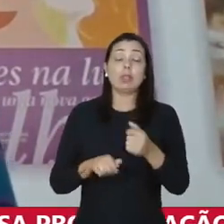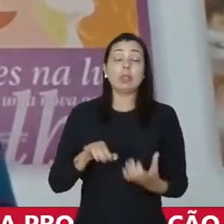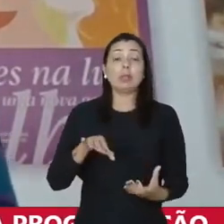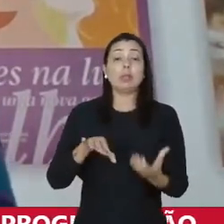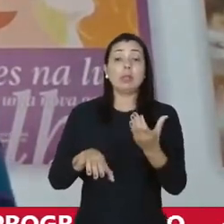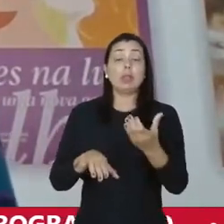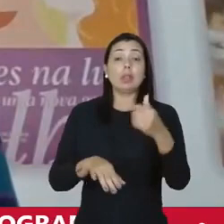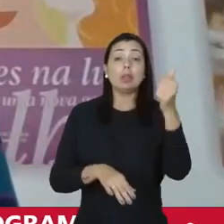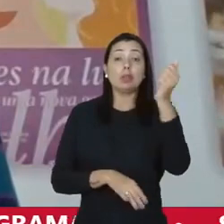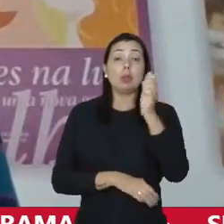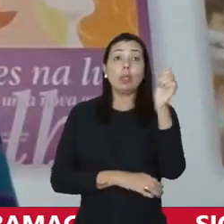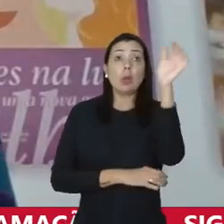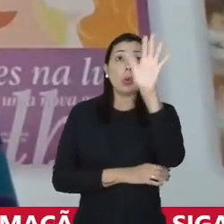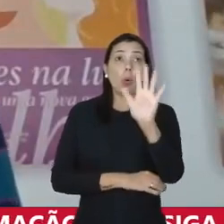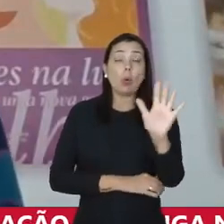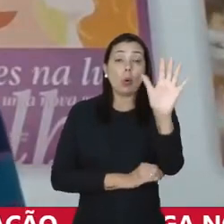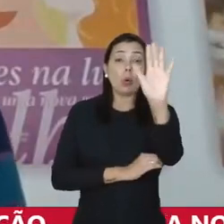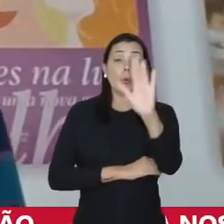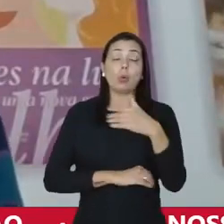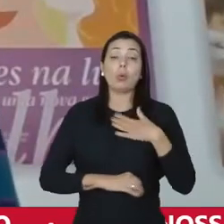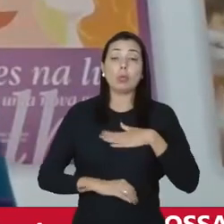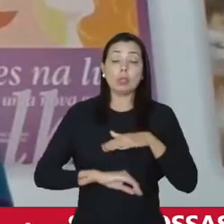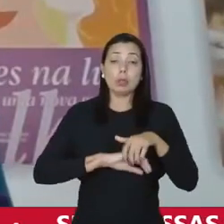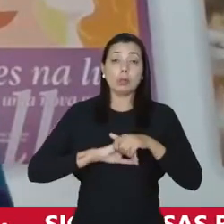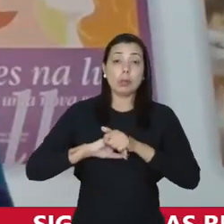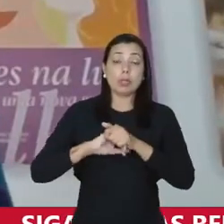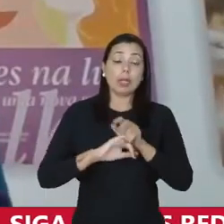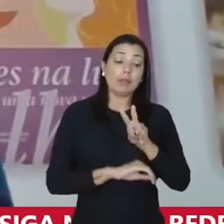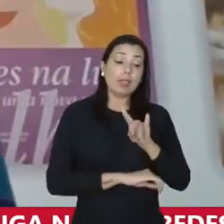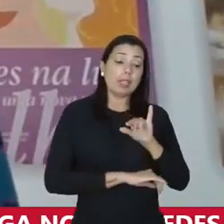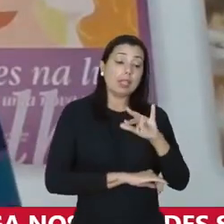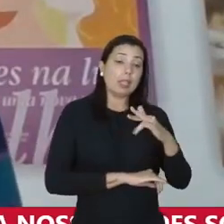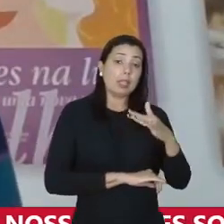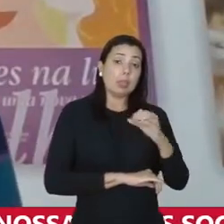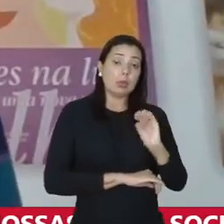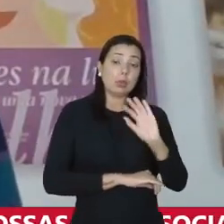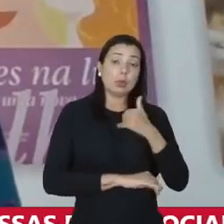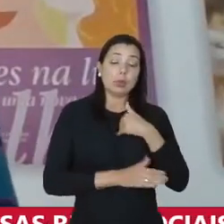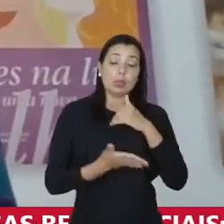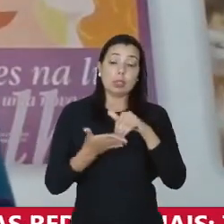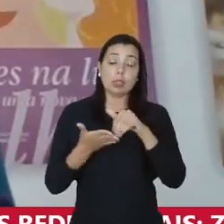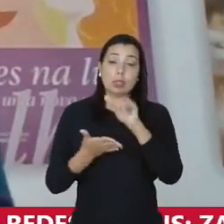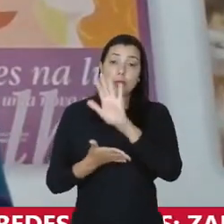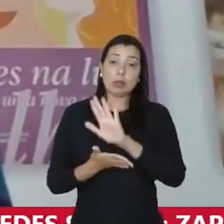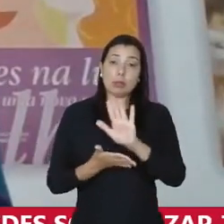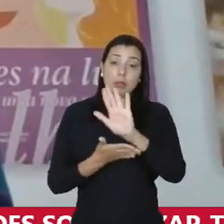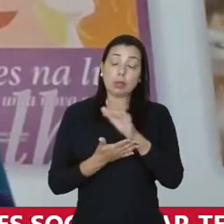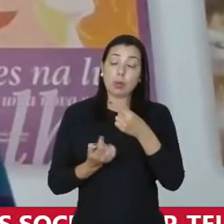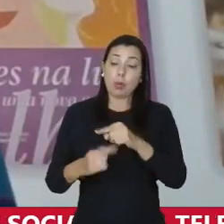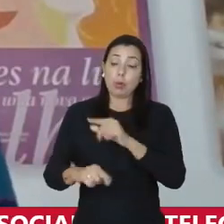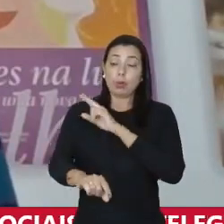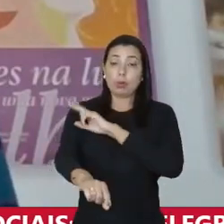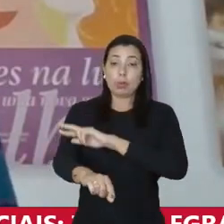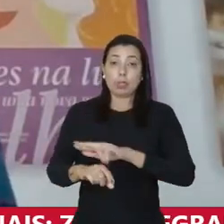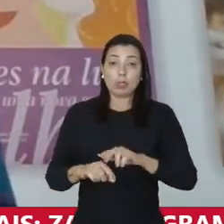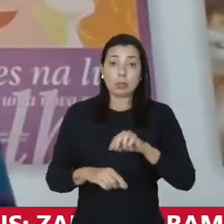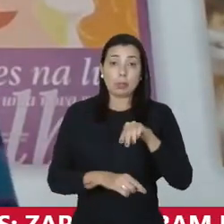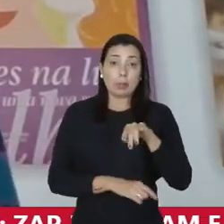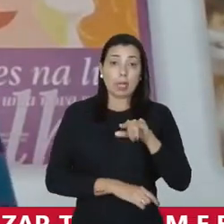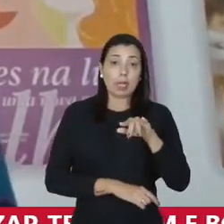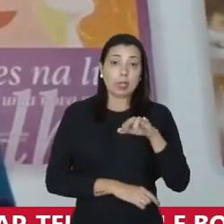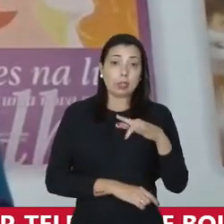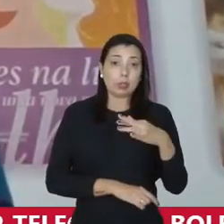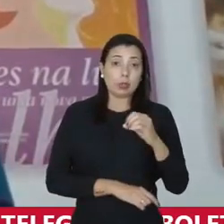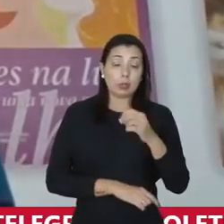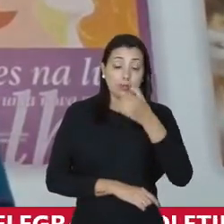inteiro. Então, quero saudar aqui o Vinícius, o nosso secretário nacional de combate ao racismo, o Mártios,